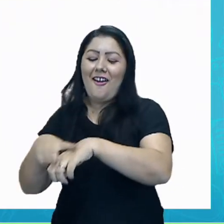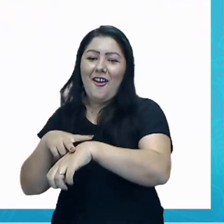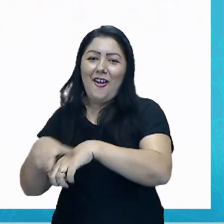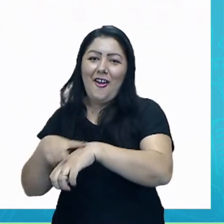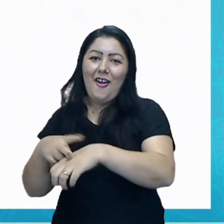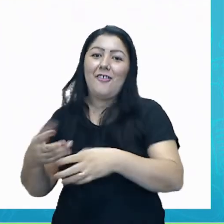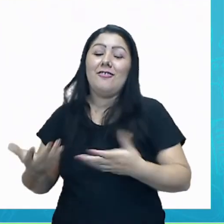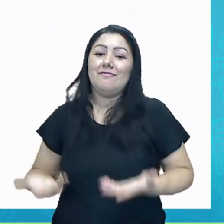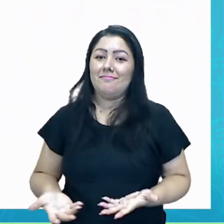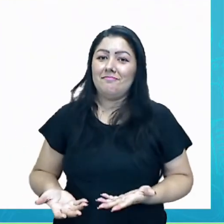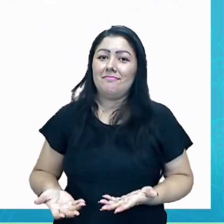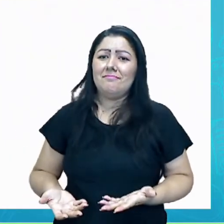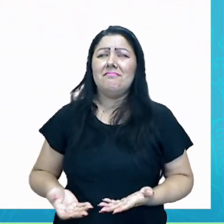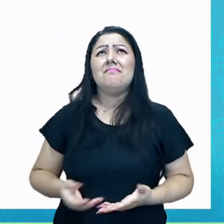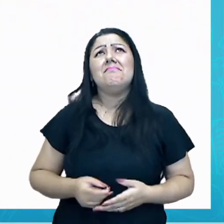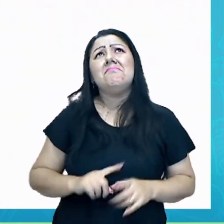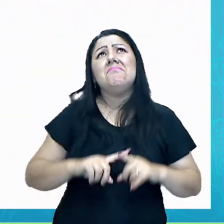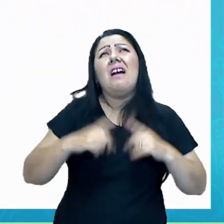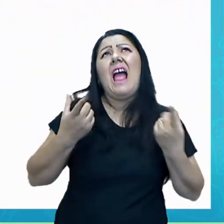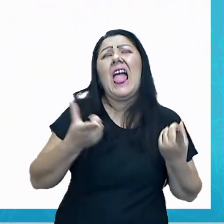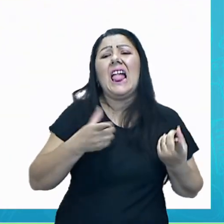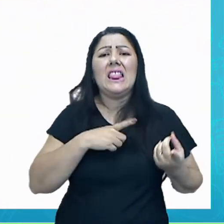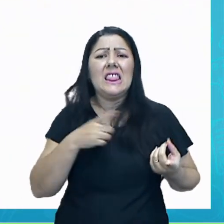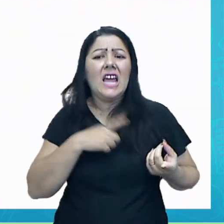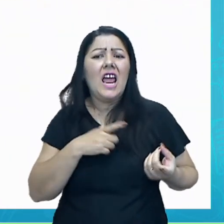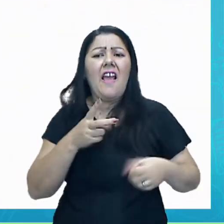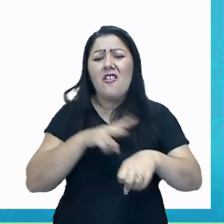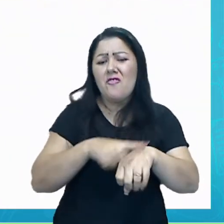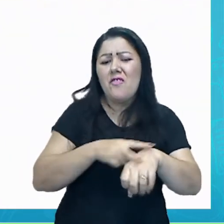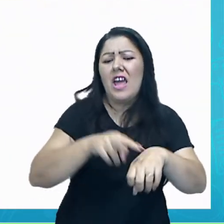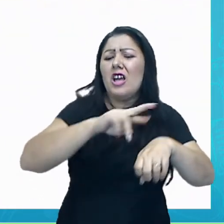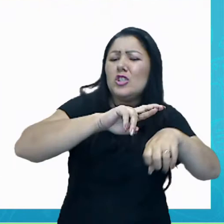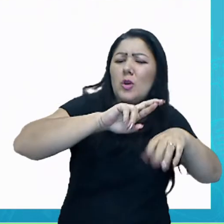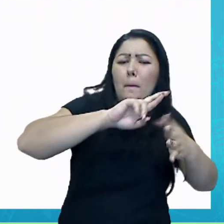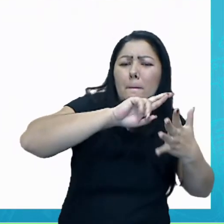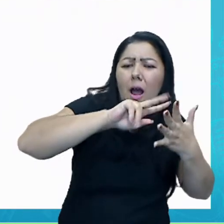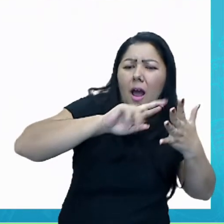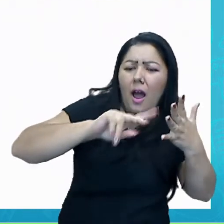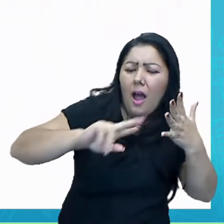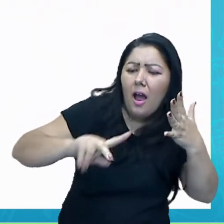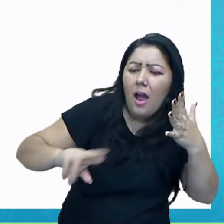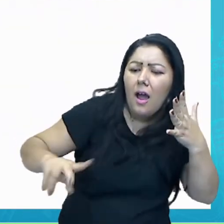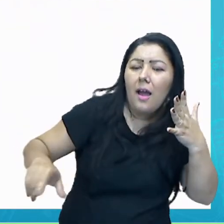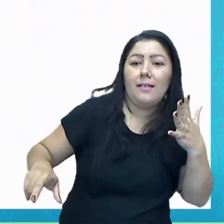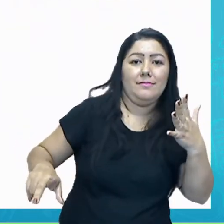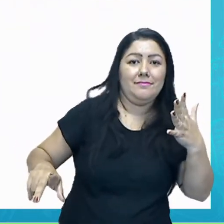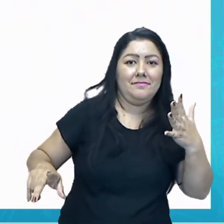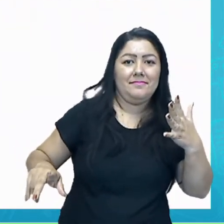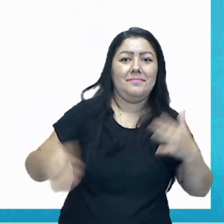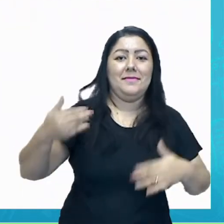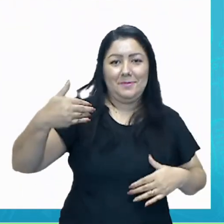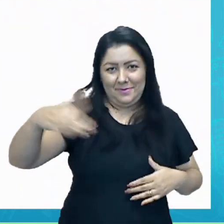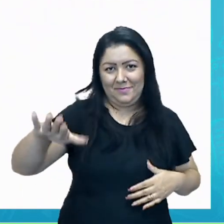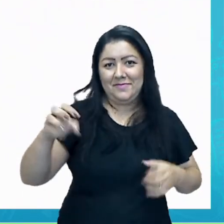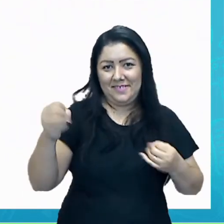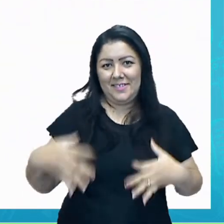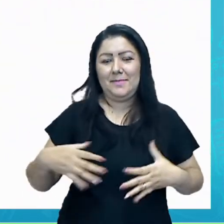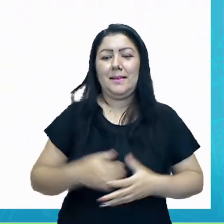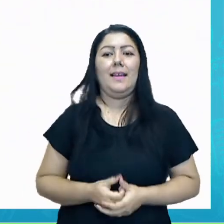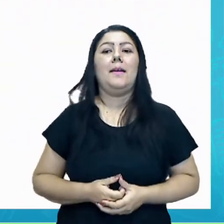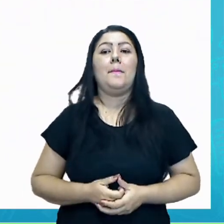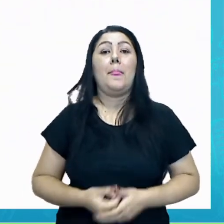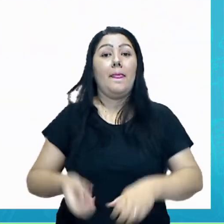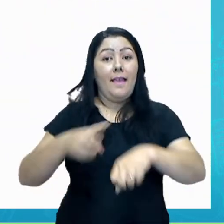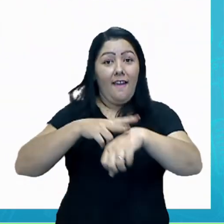várias paletas de verde, várias tonalidades de verde. Nós vamos ver isso um pouco mais na frente. Mas, esse verde,